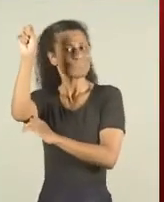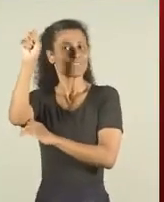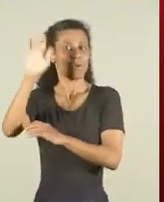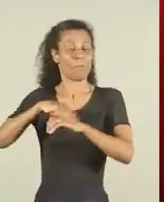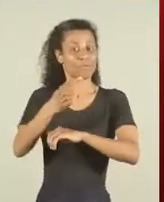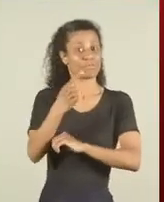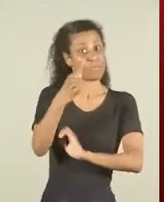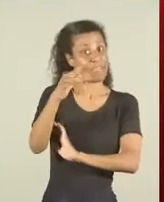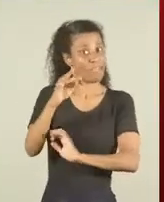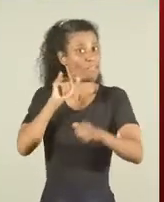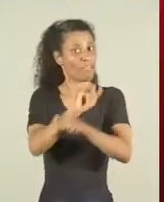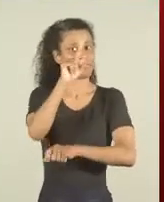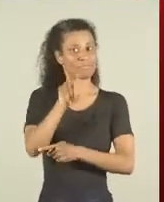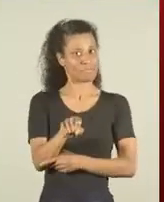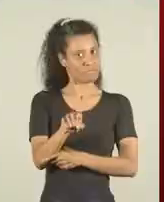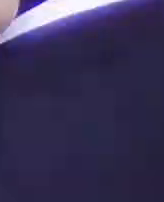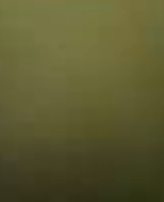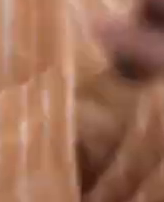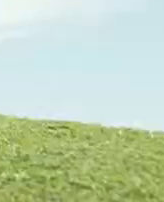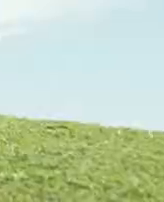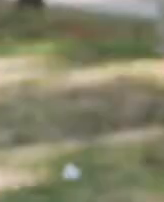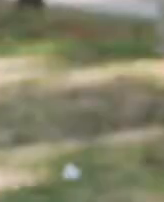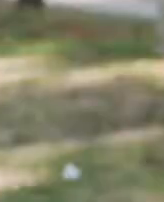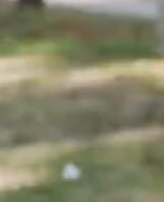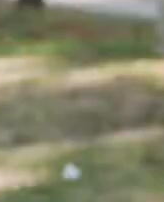Mais uma do PT pra enganar você.